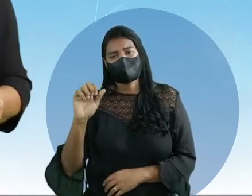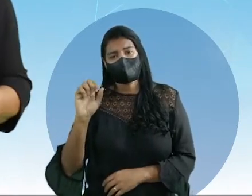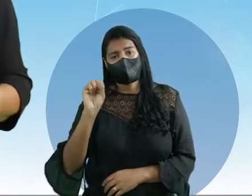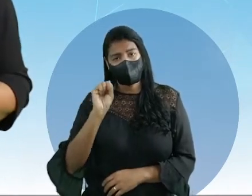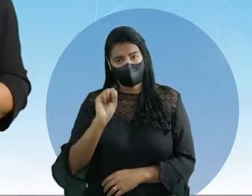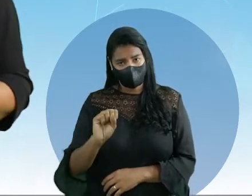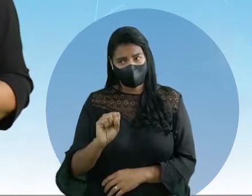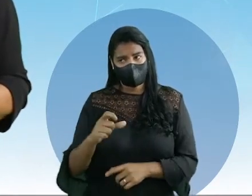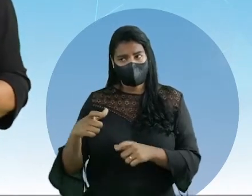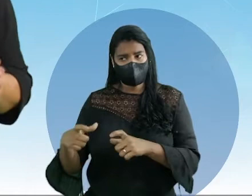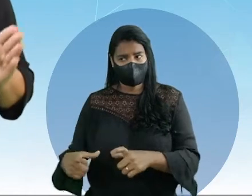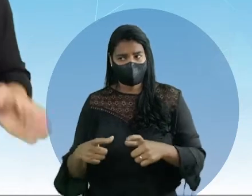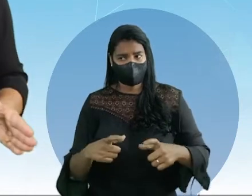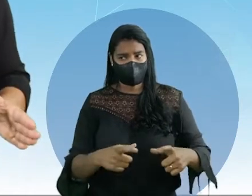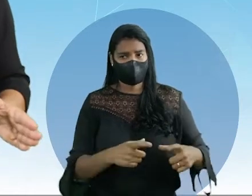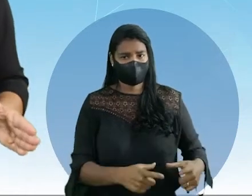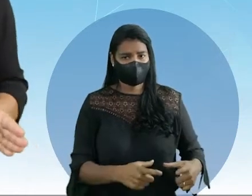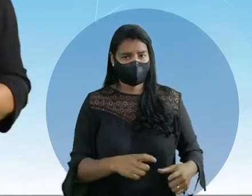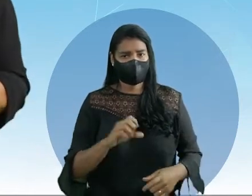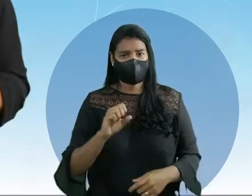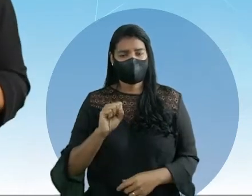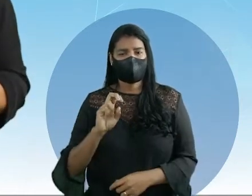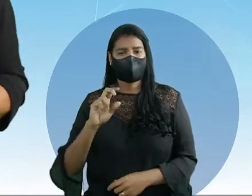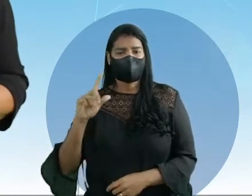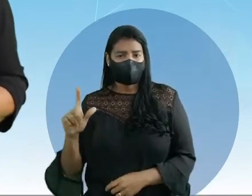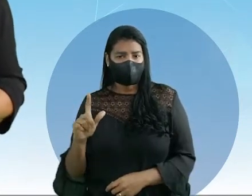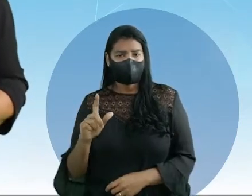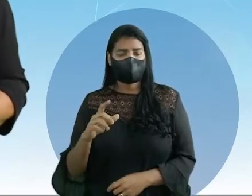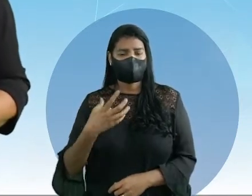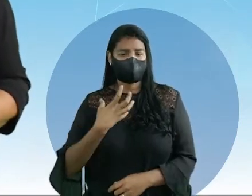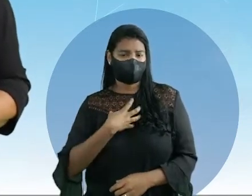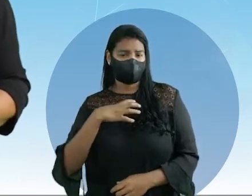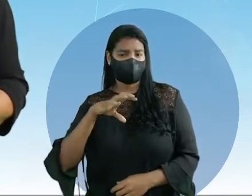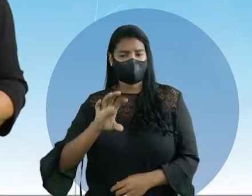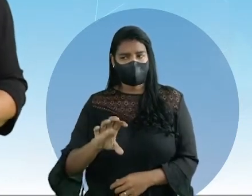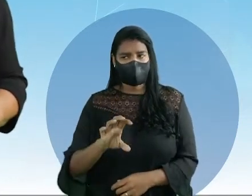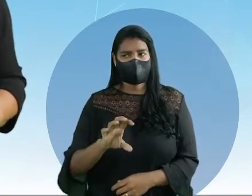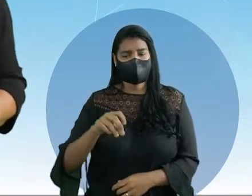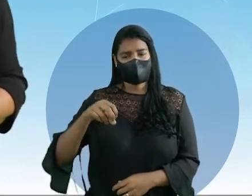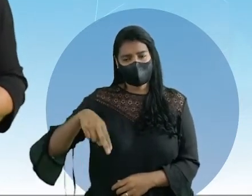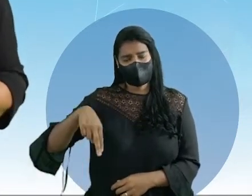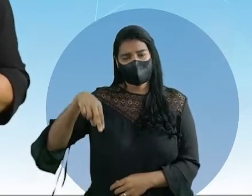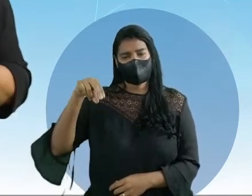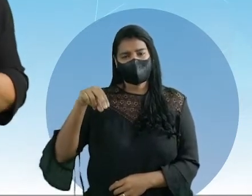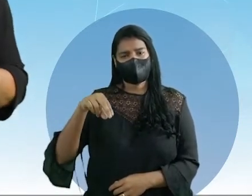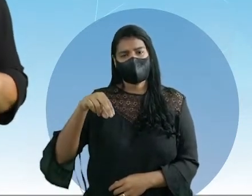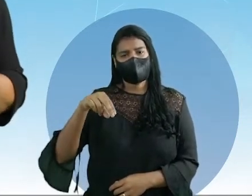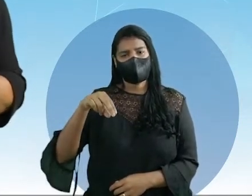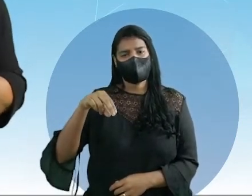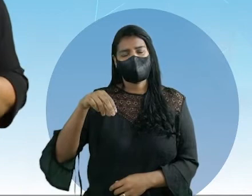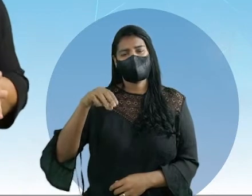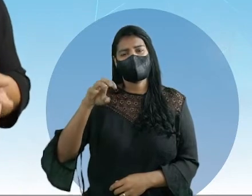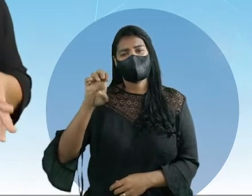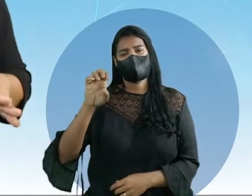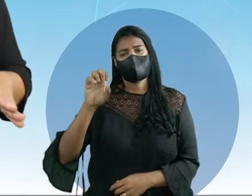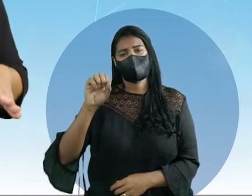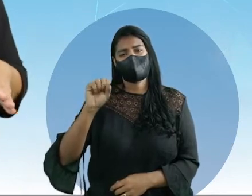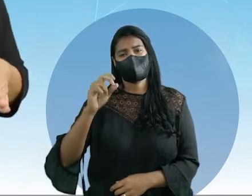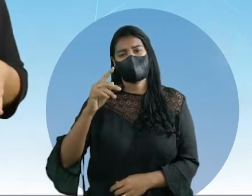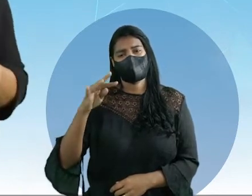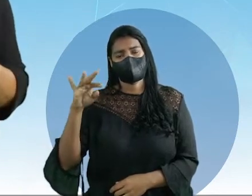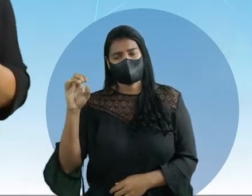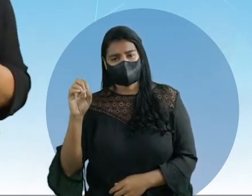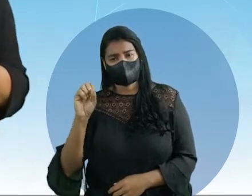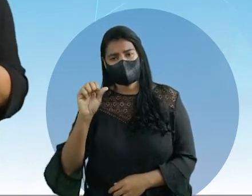naturais, localizadas no sul da Bahia e no norte do Espírito Santo. Vê que coisa linda, gente. Um